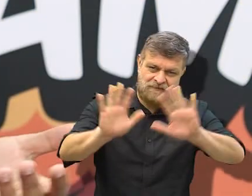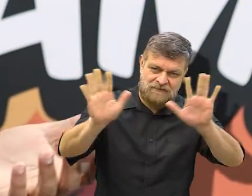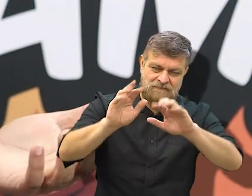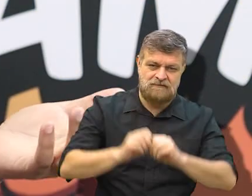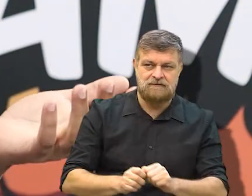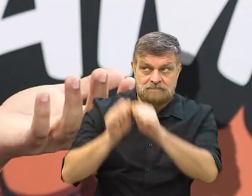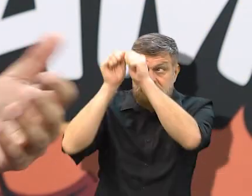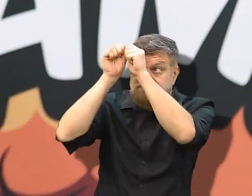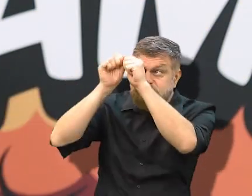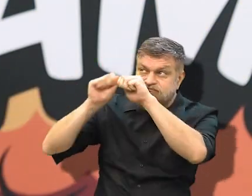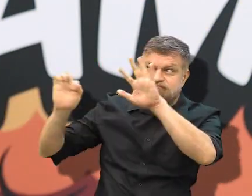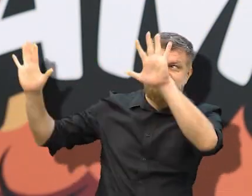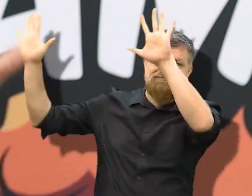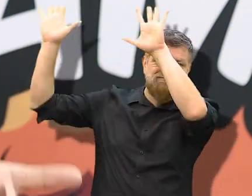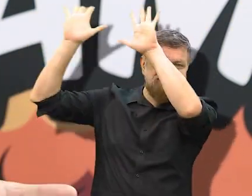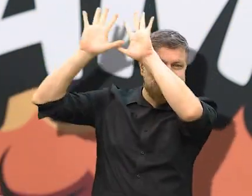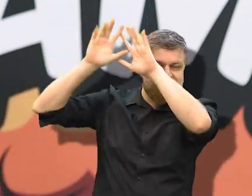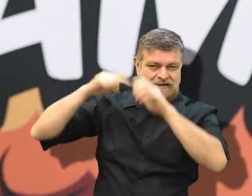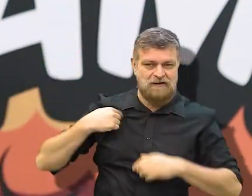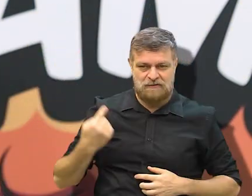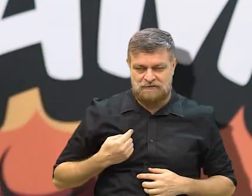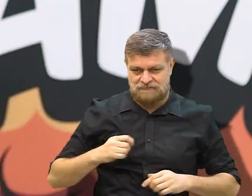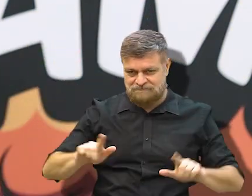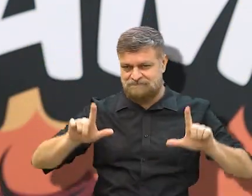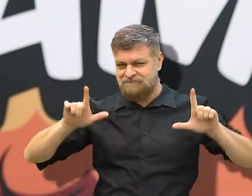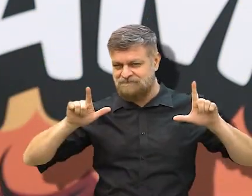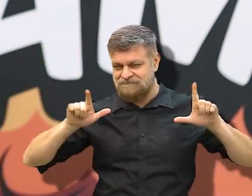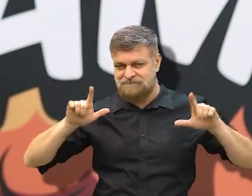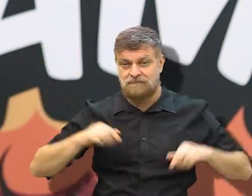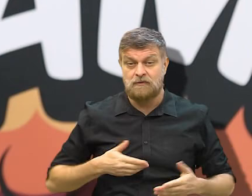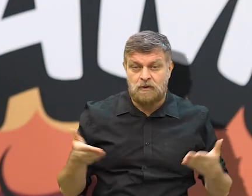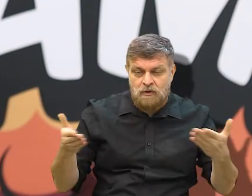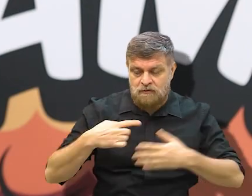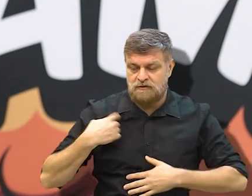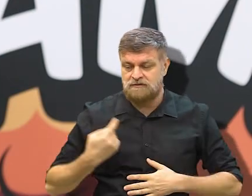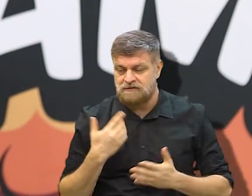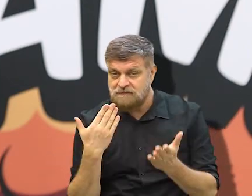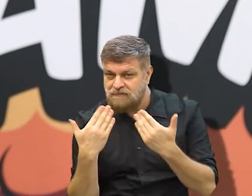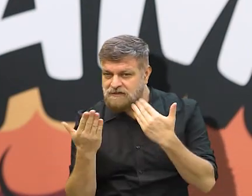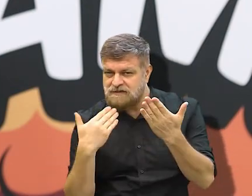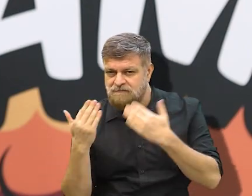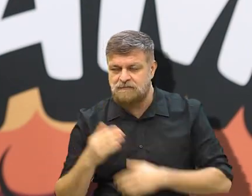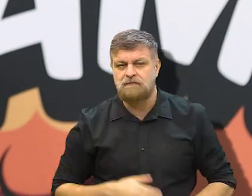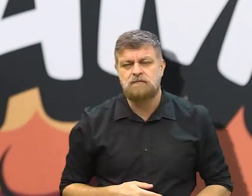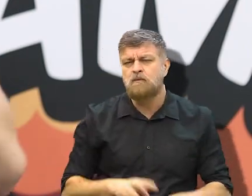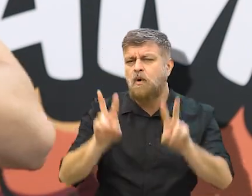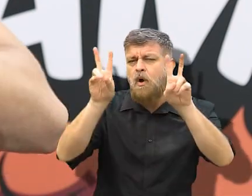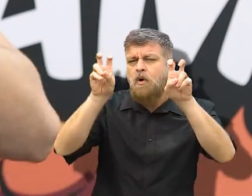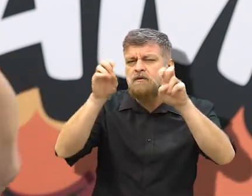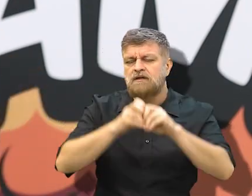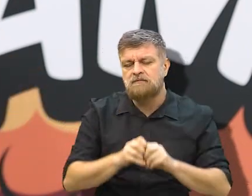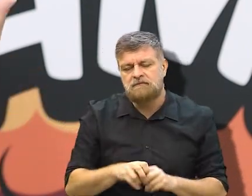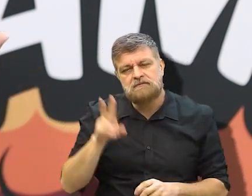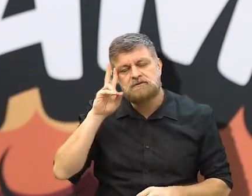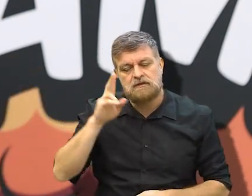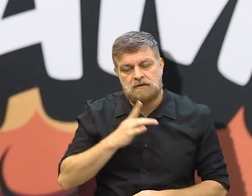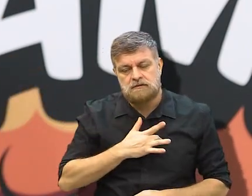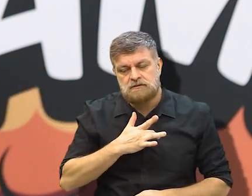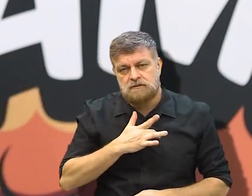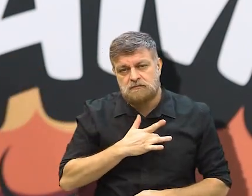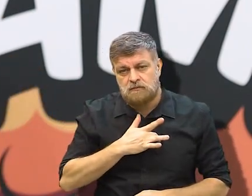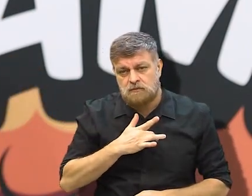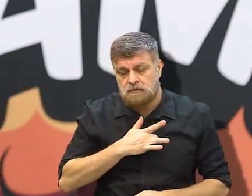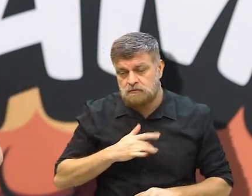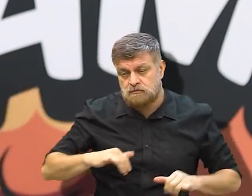Olá, mais uma edição do Universo Épico, estamos no ar e olha só, hoje o nosso bate-papo é sobre um romance, um